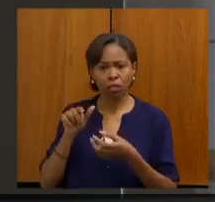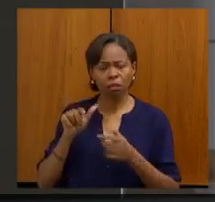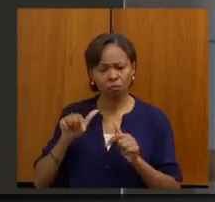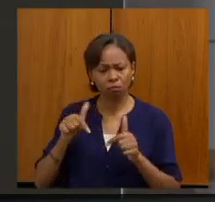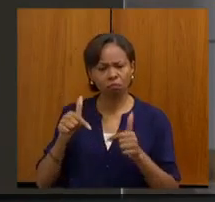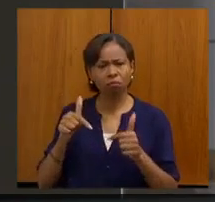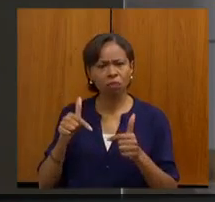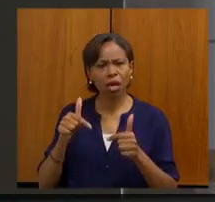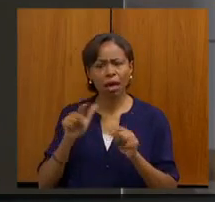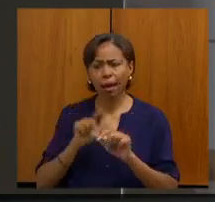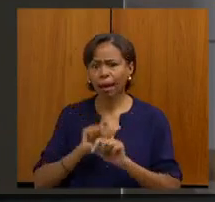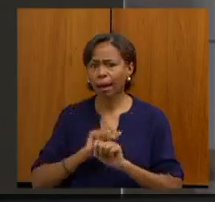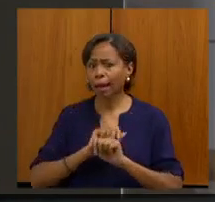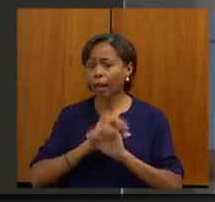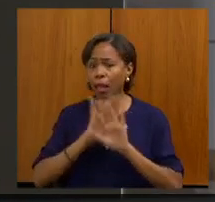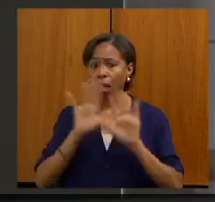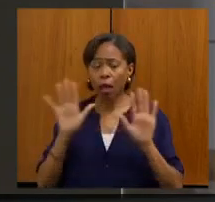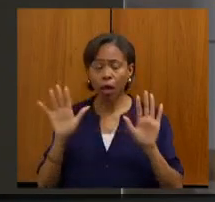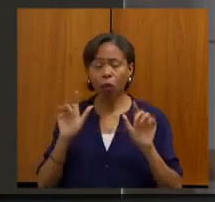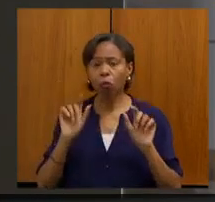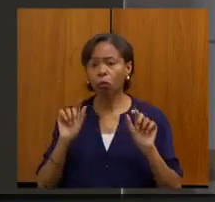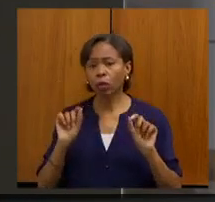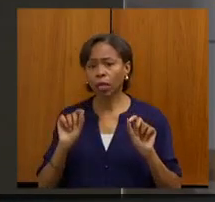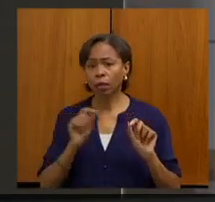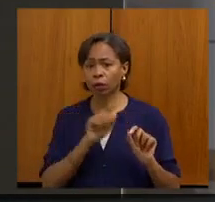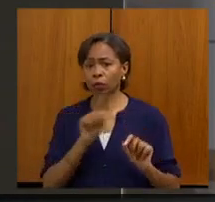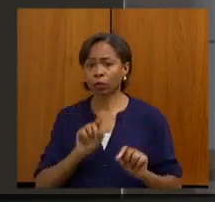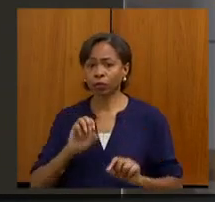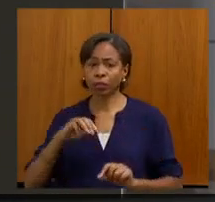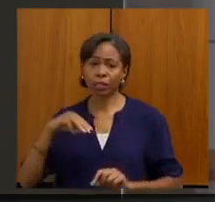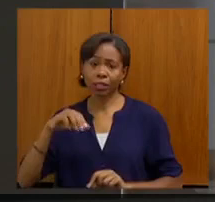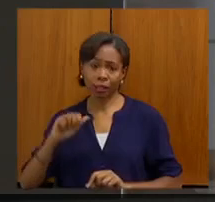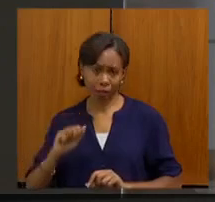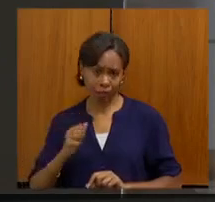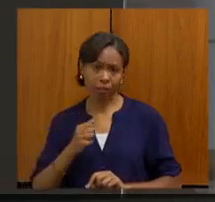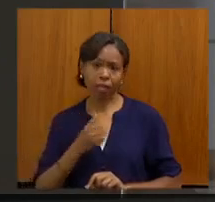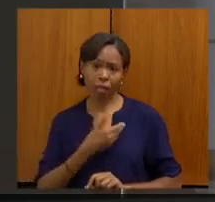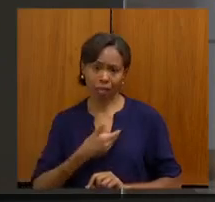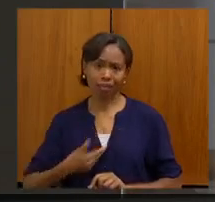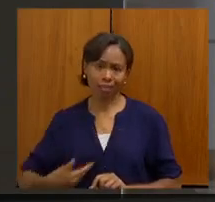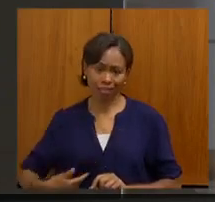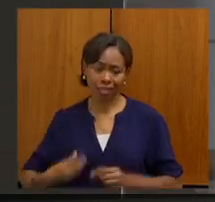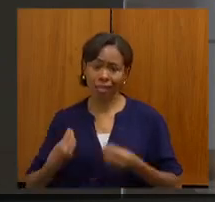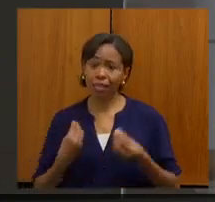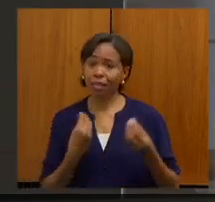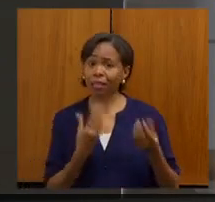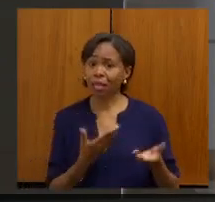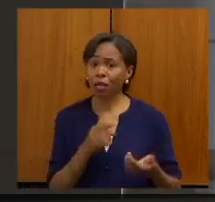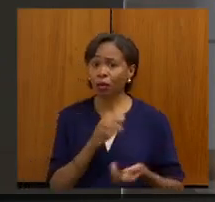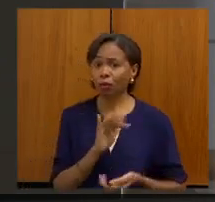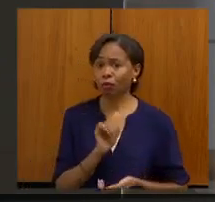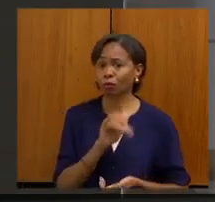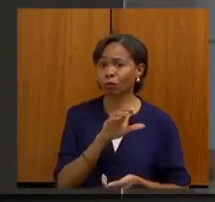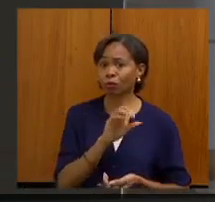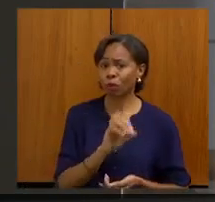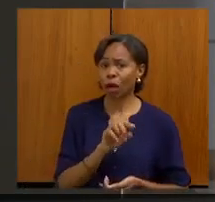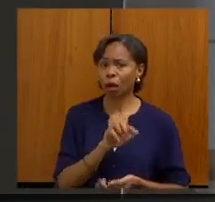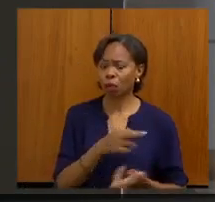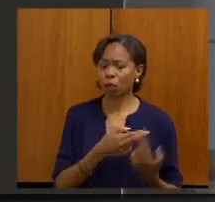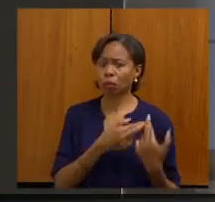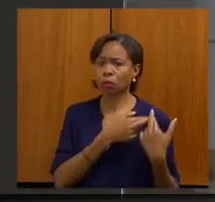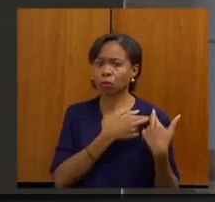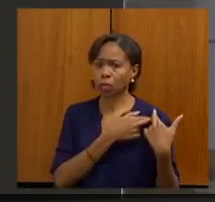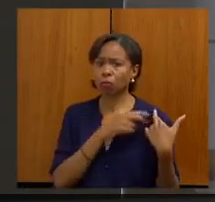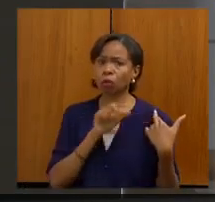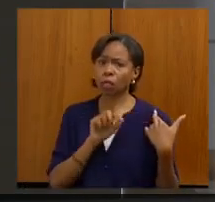quando o governador Romeu Zema dá autoridade ao secretário Fábio, vinculando, não só o orçamentário,